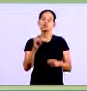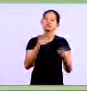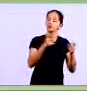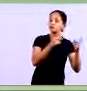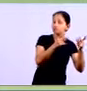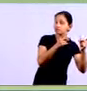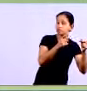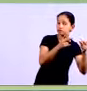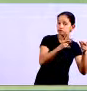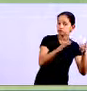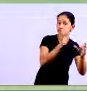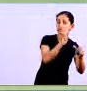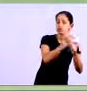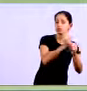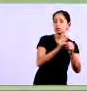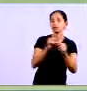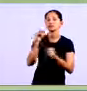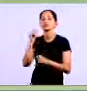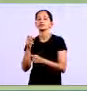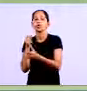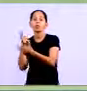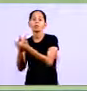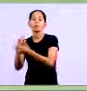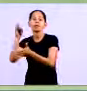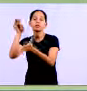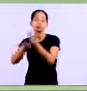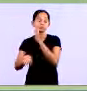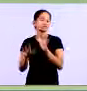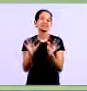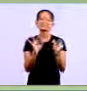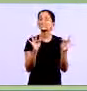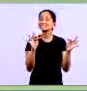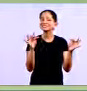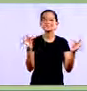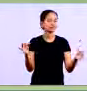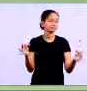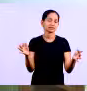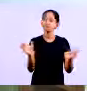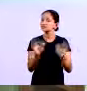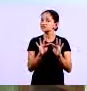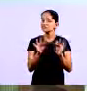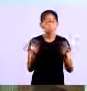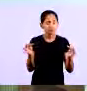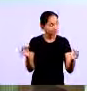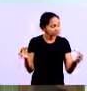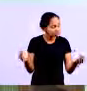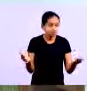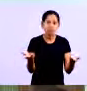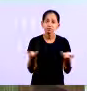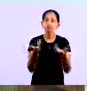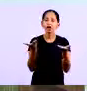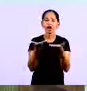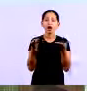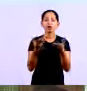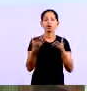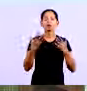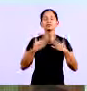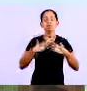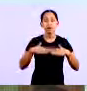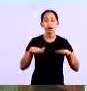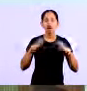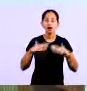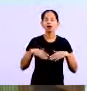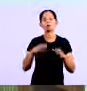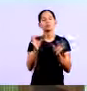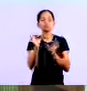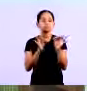vai subtrair do seu saldo tá lançamentozinho simples muito simples fácil de fazer e que gera uma comodidade uma facil